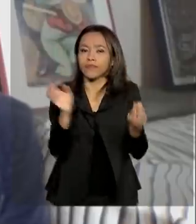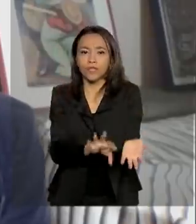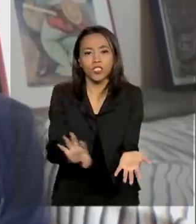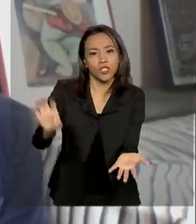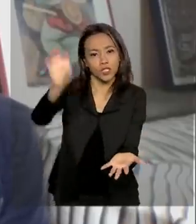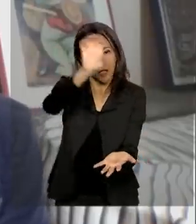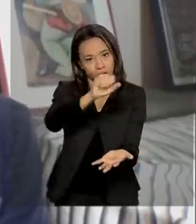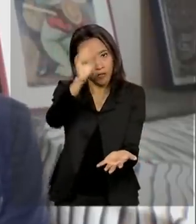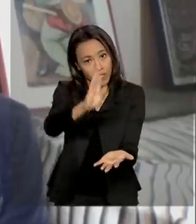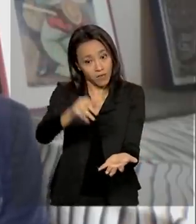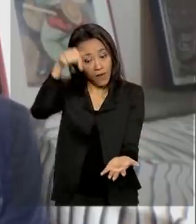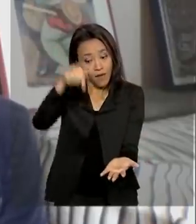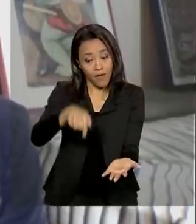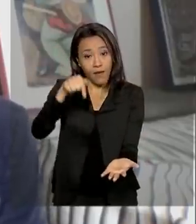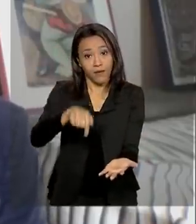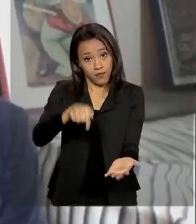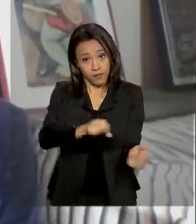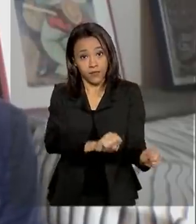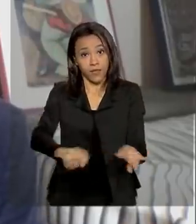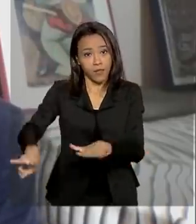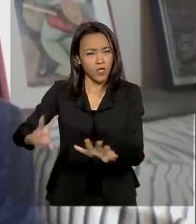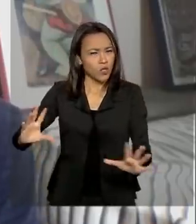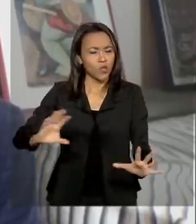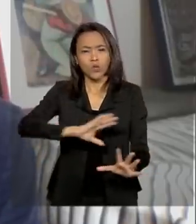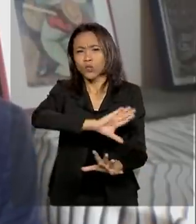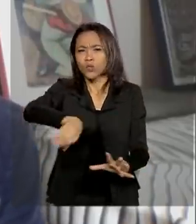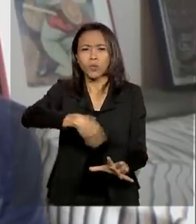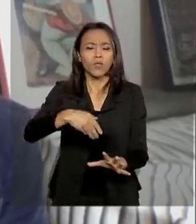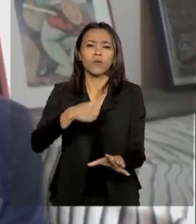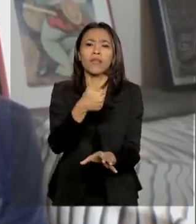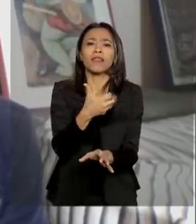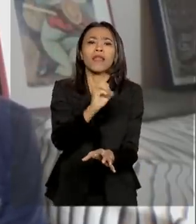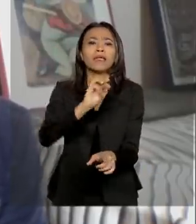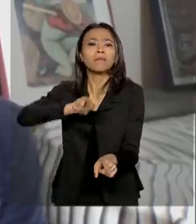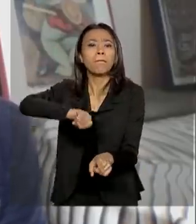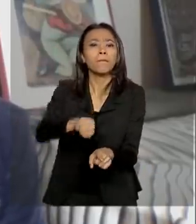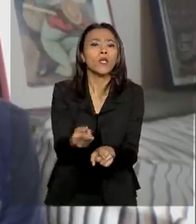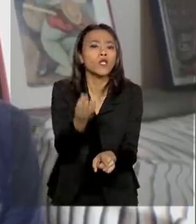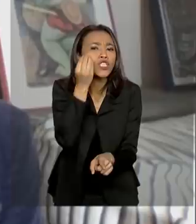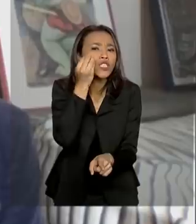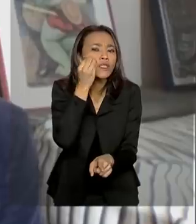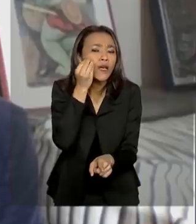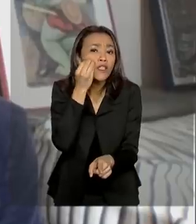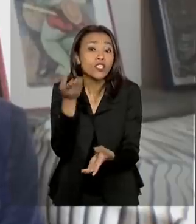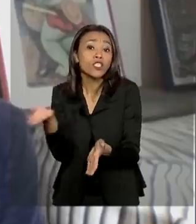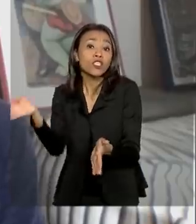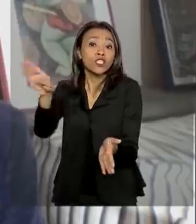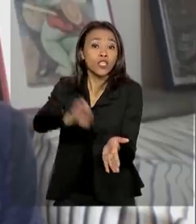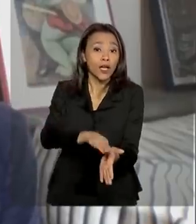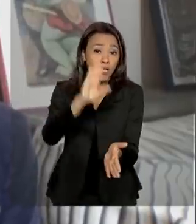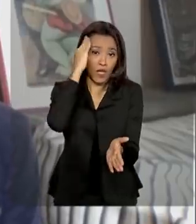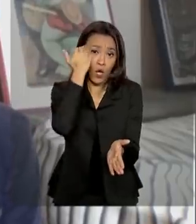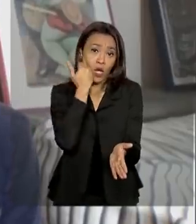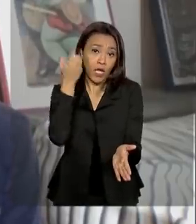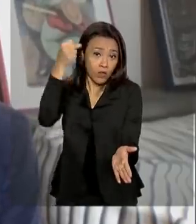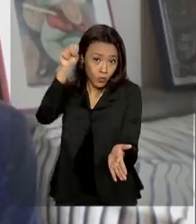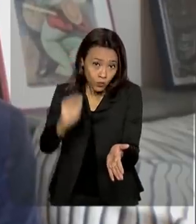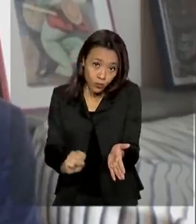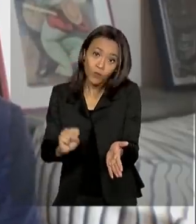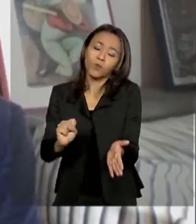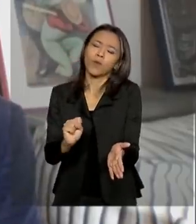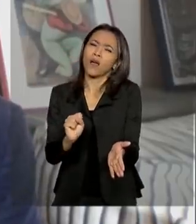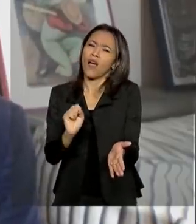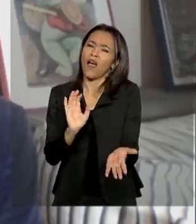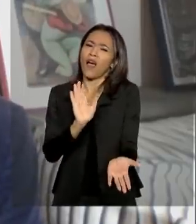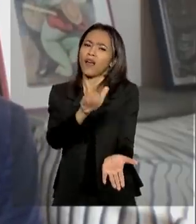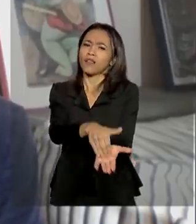ainda essa semana. No total, foram adquiridos 10 milhões de testes que chegaram da Coreia do Sul de forma escalonada até